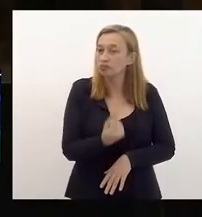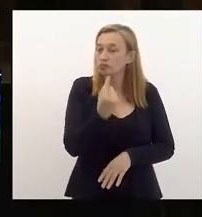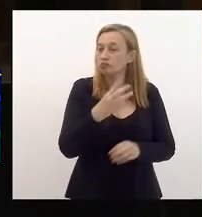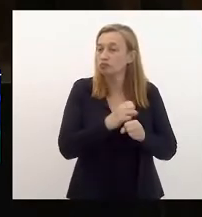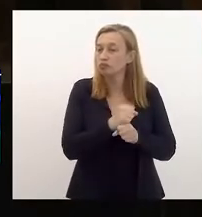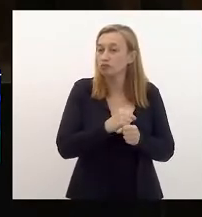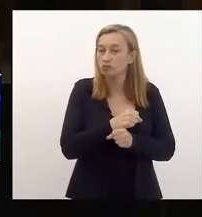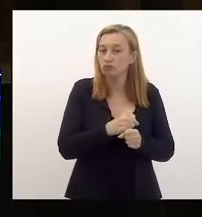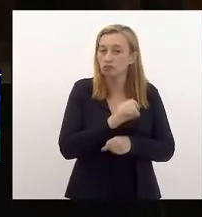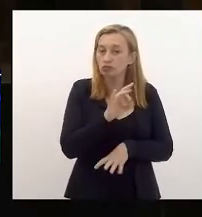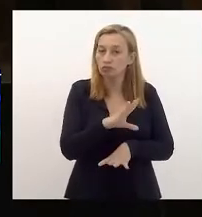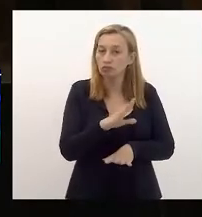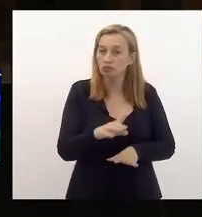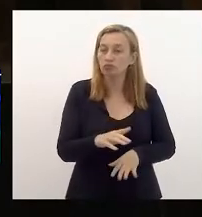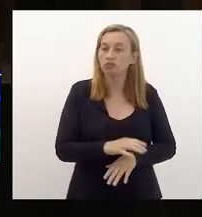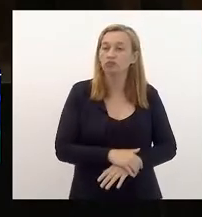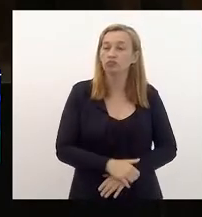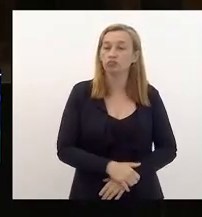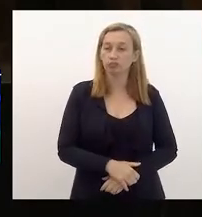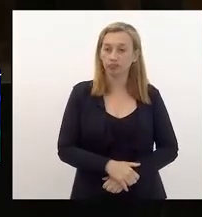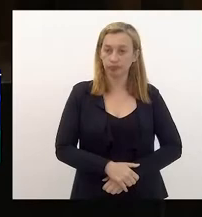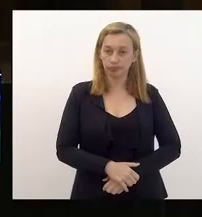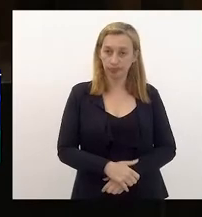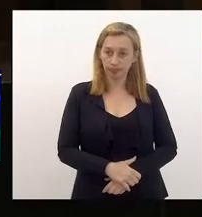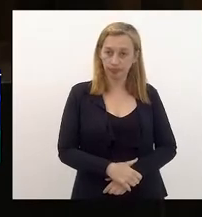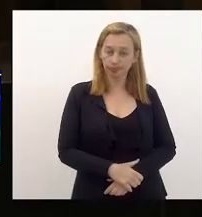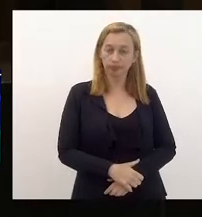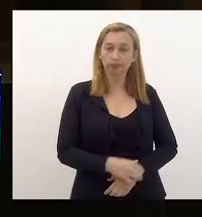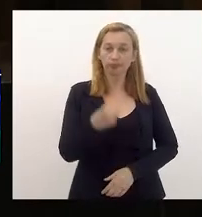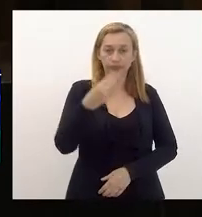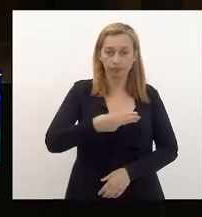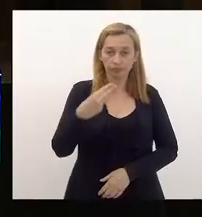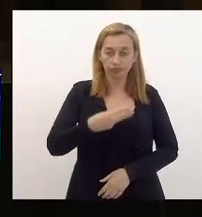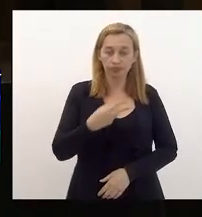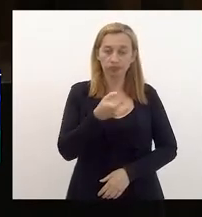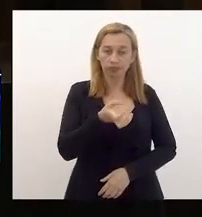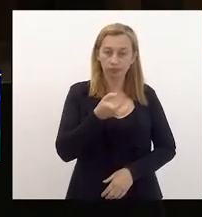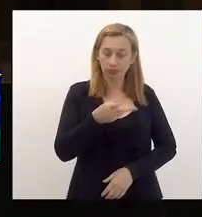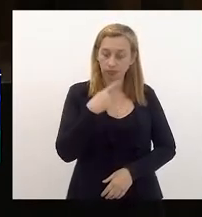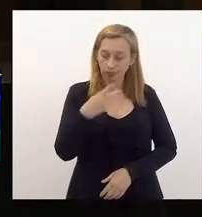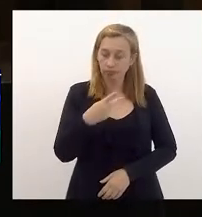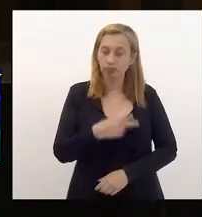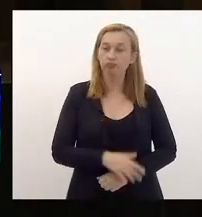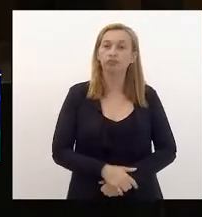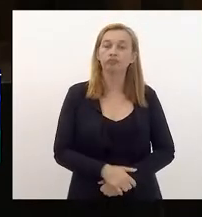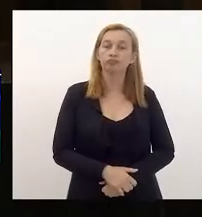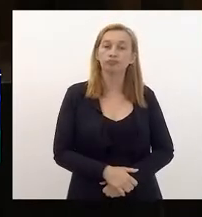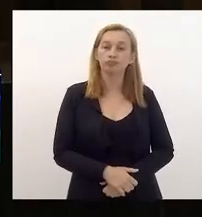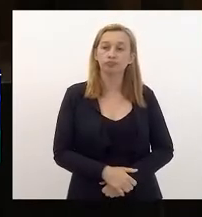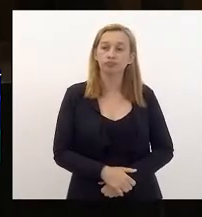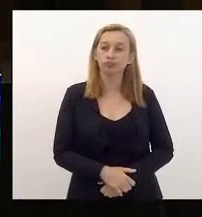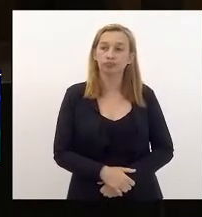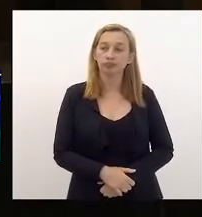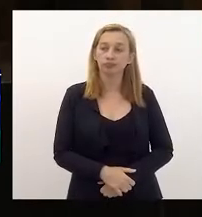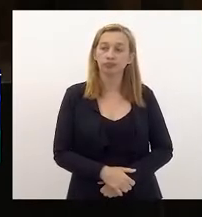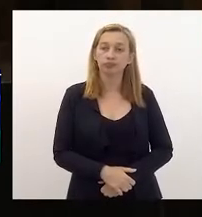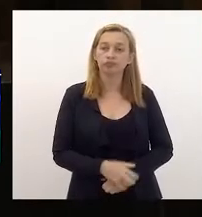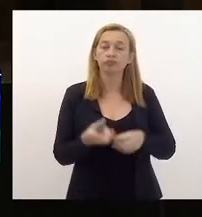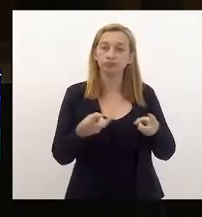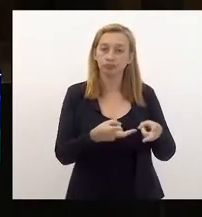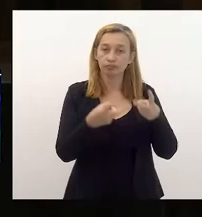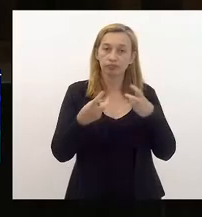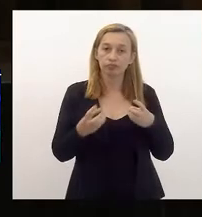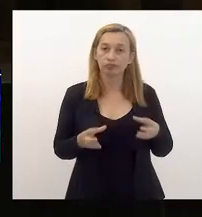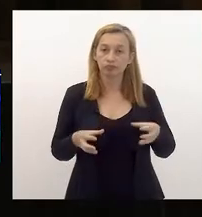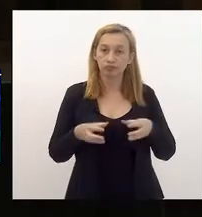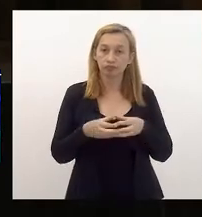ano em benefícios fiscais. O terceiro elemento que eu quero destacar é que a gente observando o conjunto